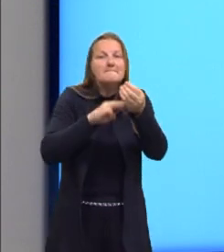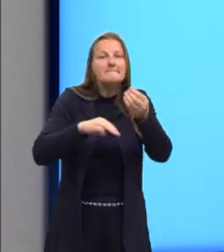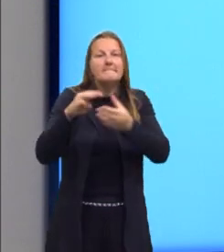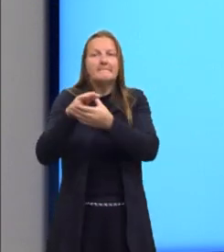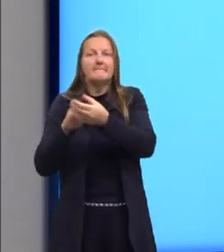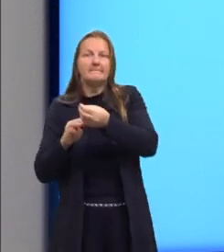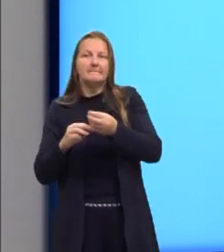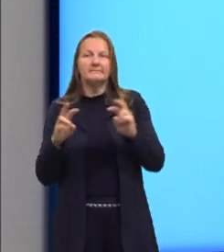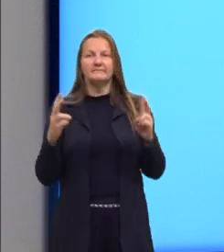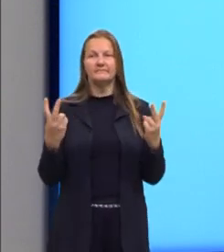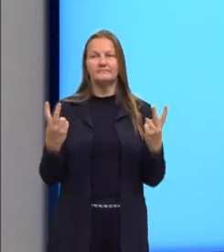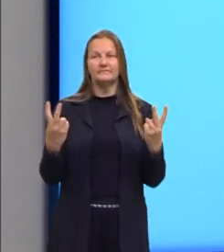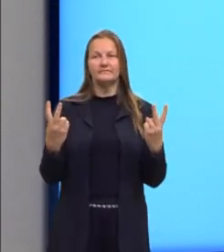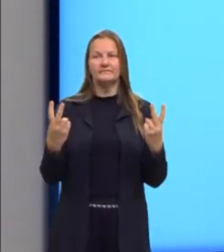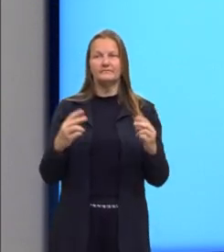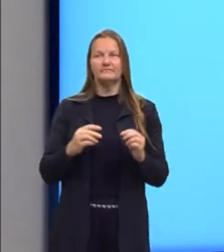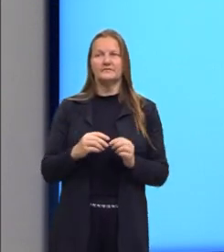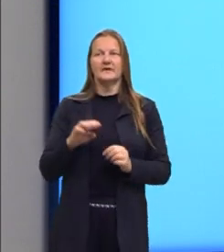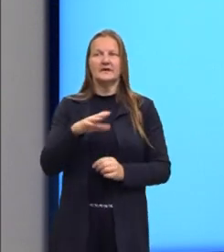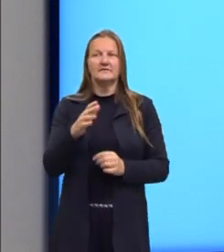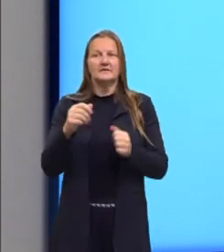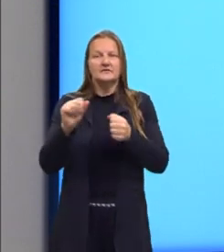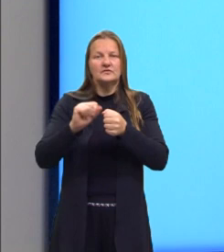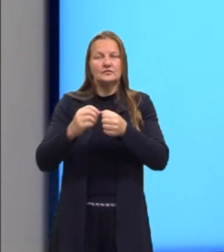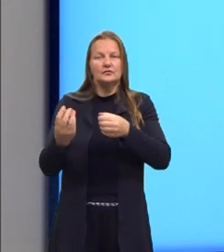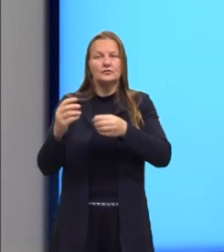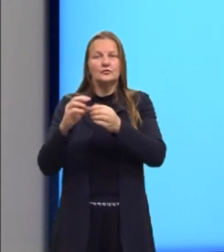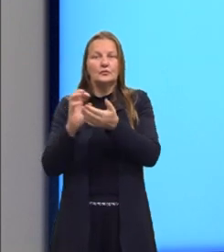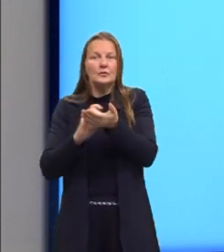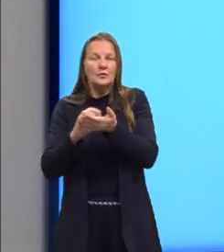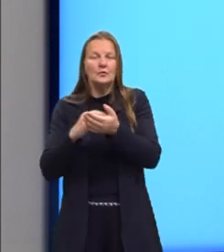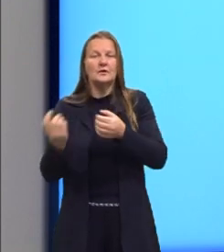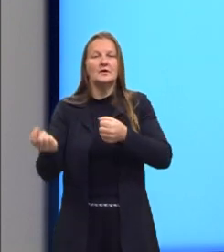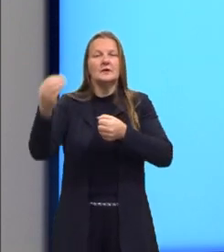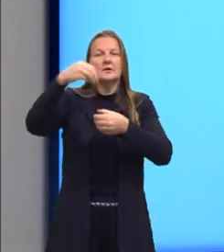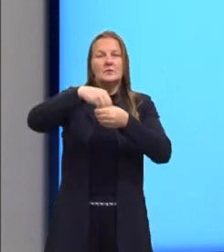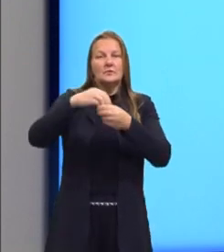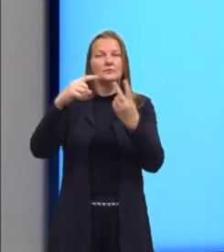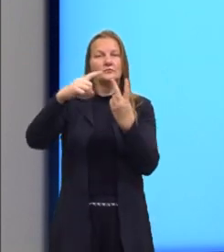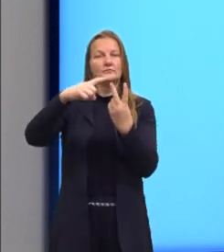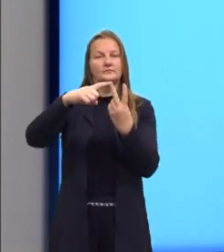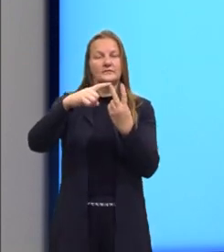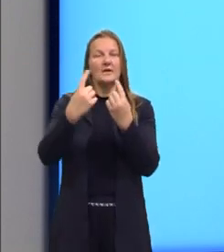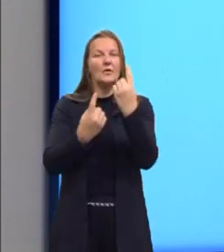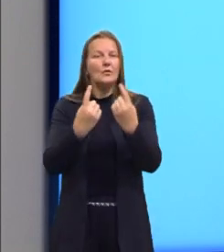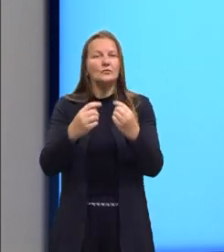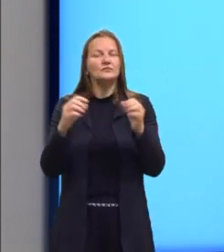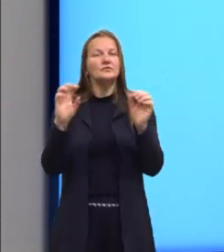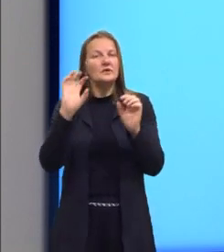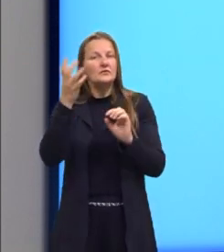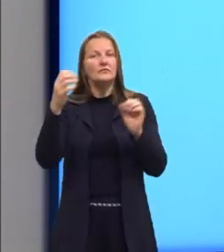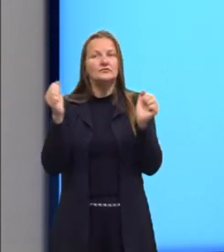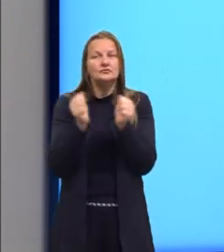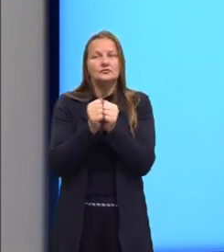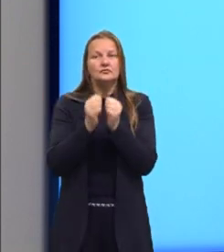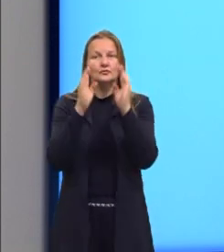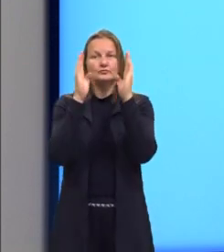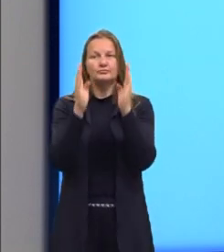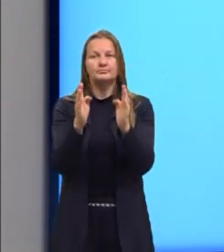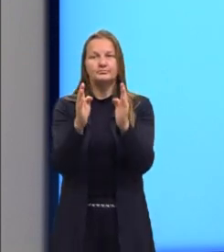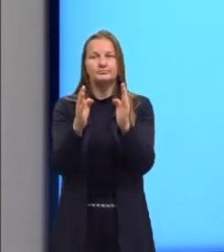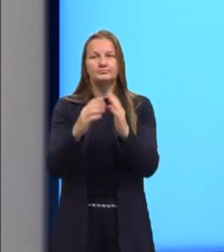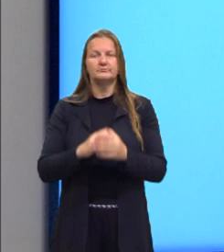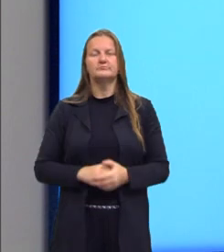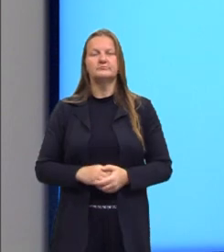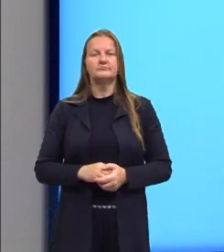preferem calcular o delta separado e depois colocar dentro do radical. Alguns preferem resolver, então, já com o delta